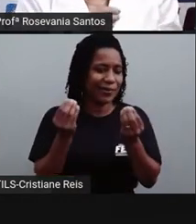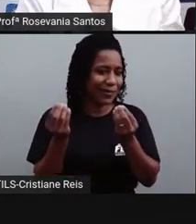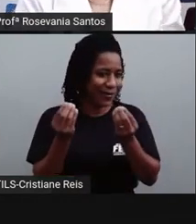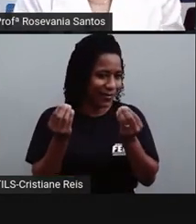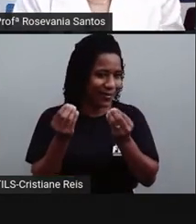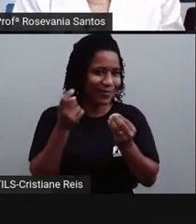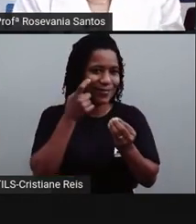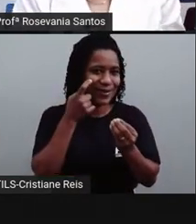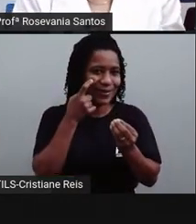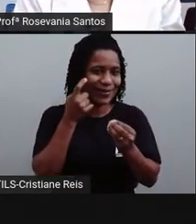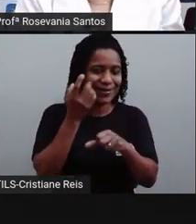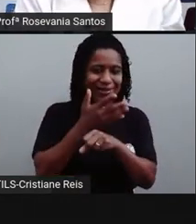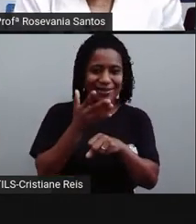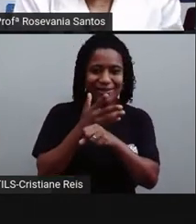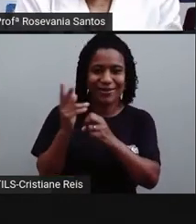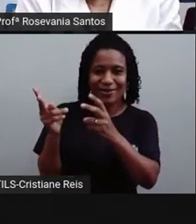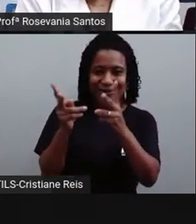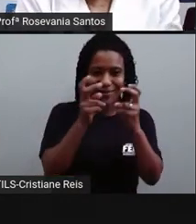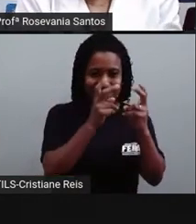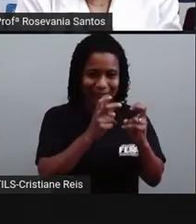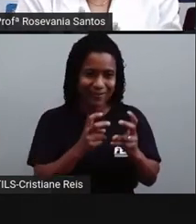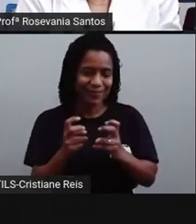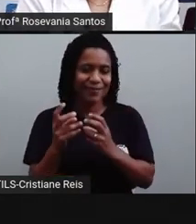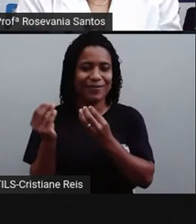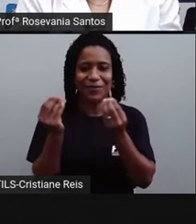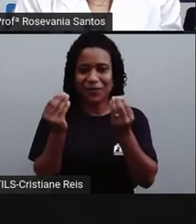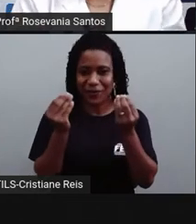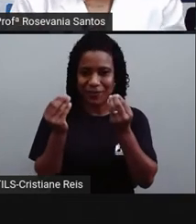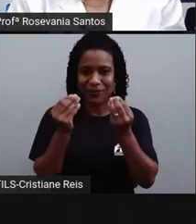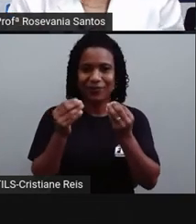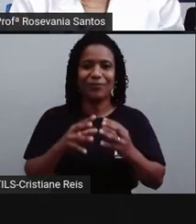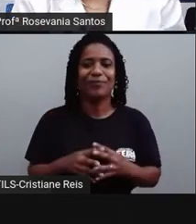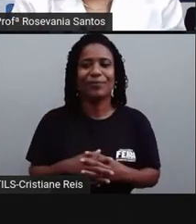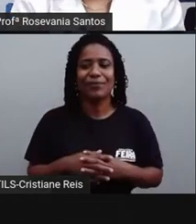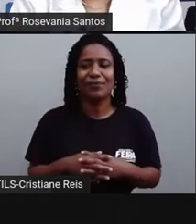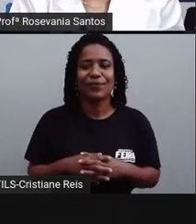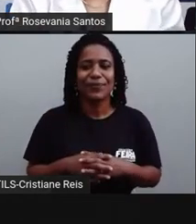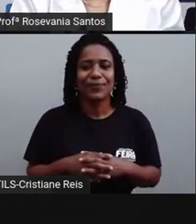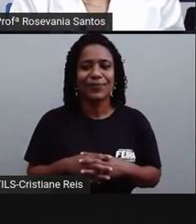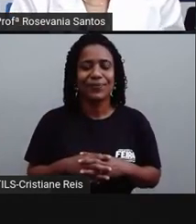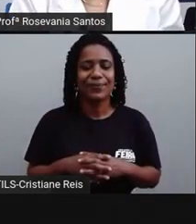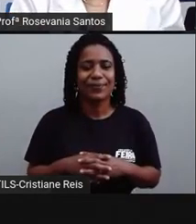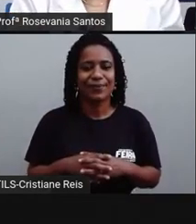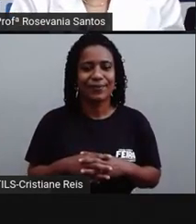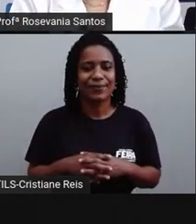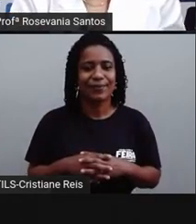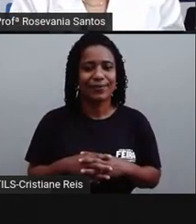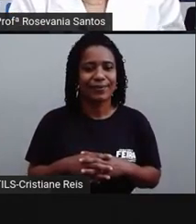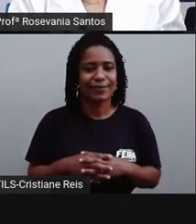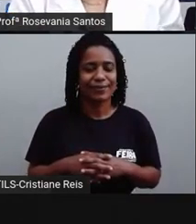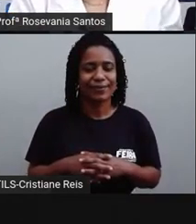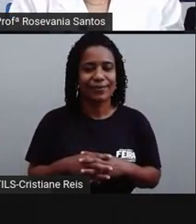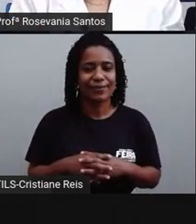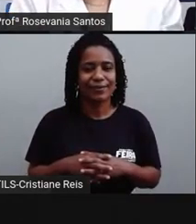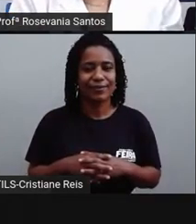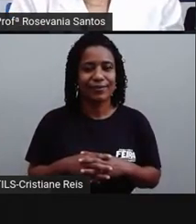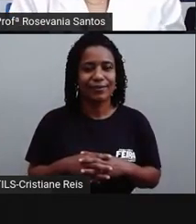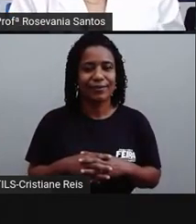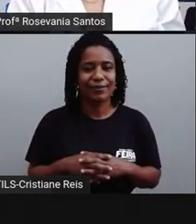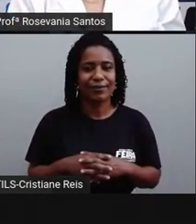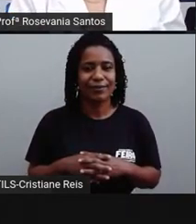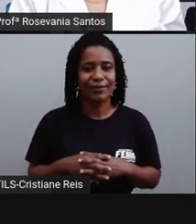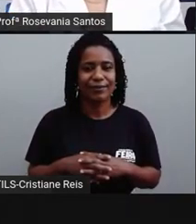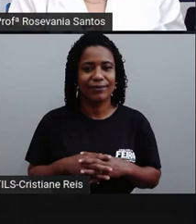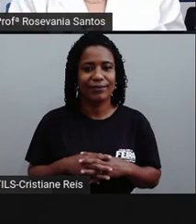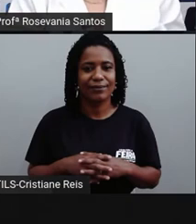percepção com relação aos fuzos horários. Vamos lá. Eu tenho aqui